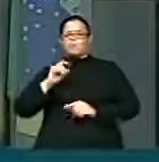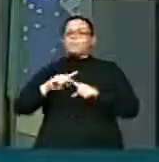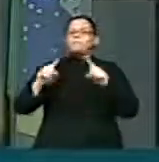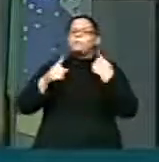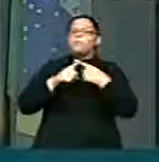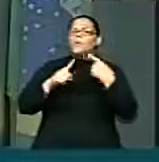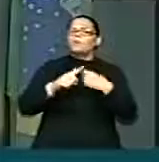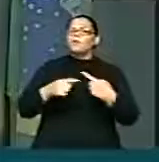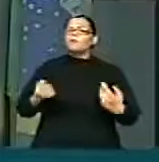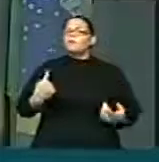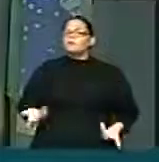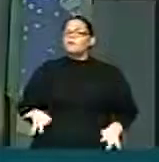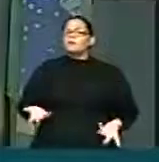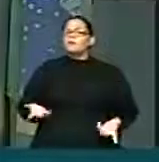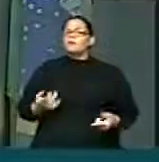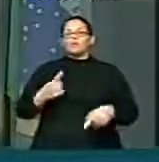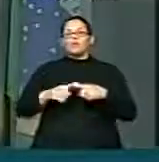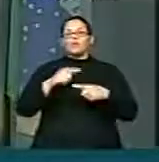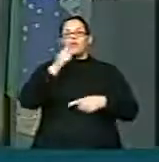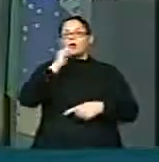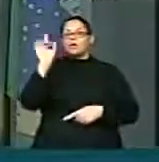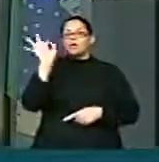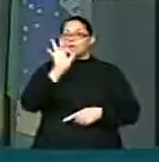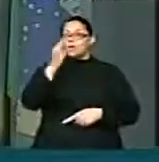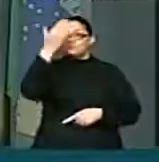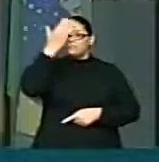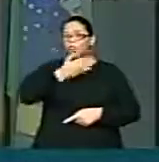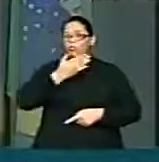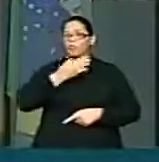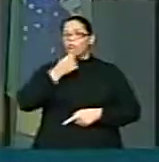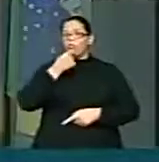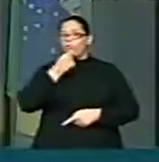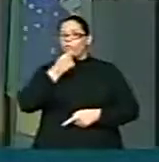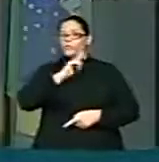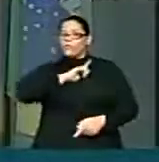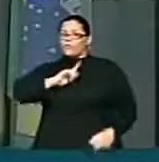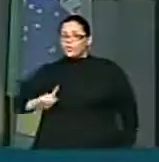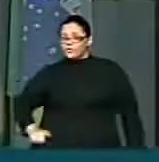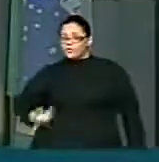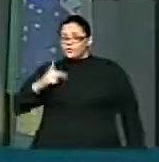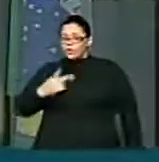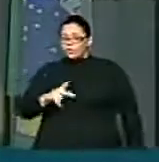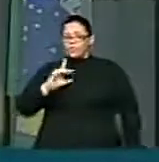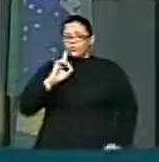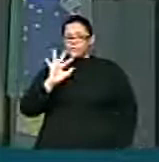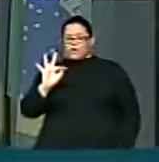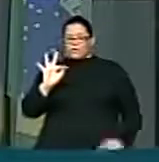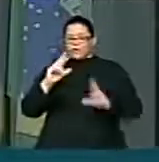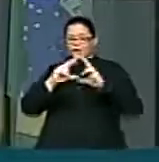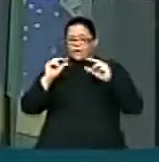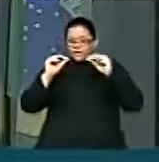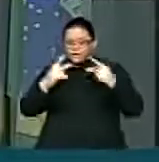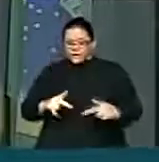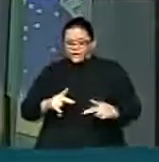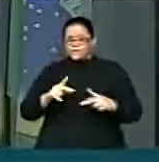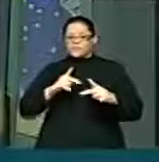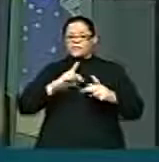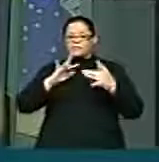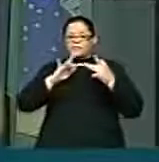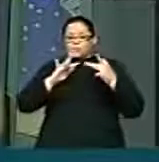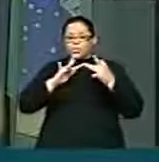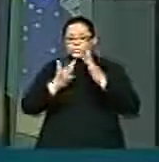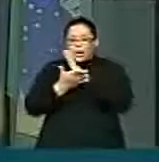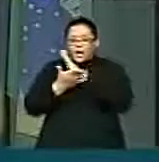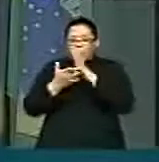provado, absolutamente não foi provado que o governador do Distrito Federal tinha algum liame, algum link com